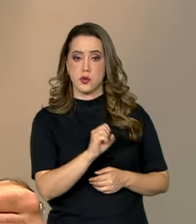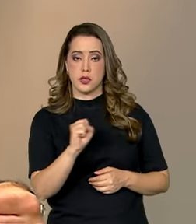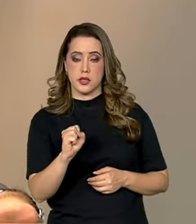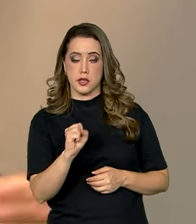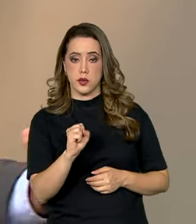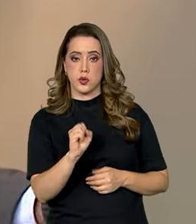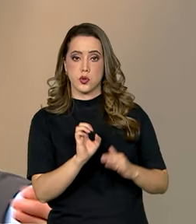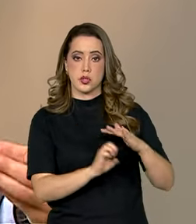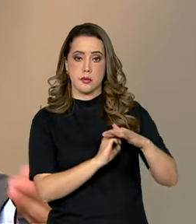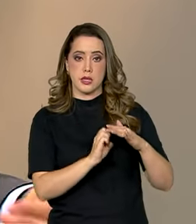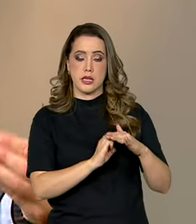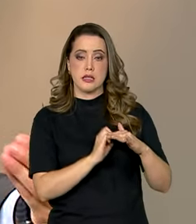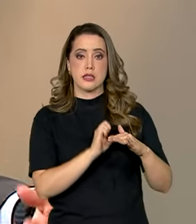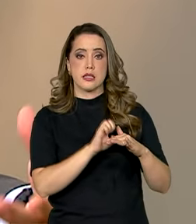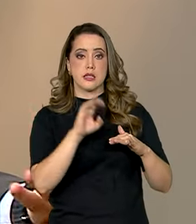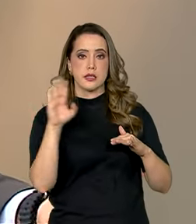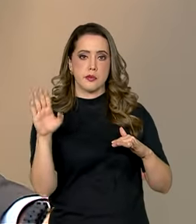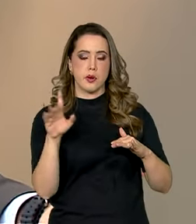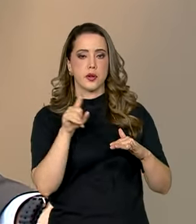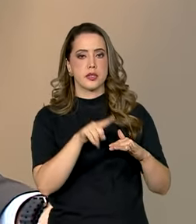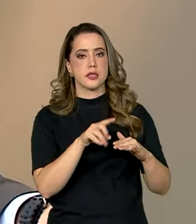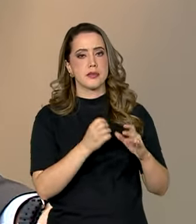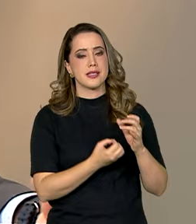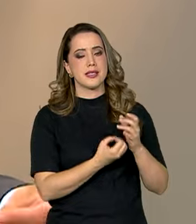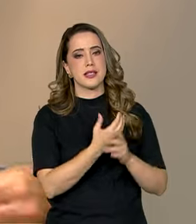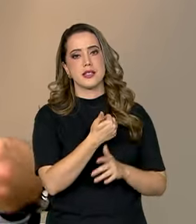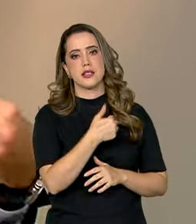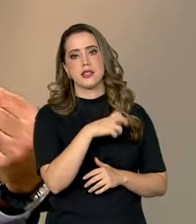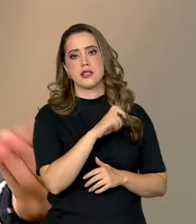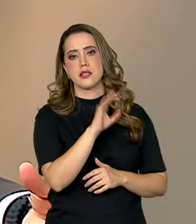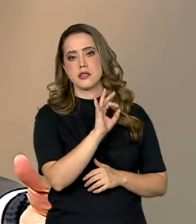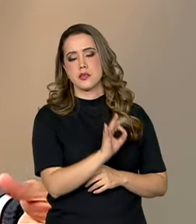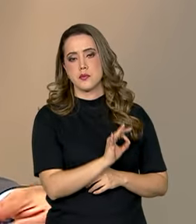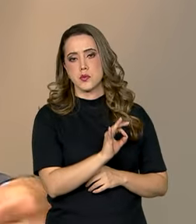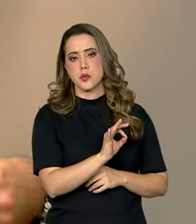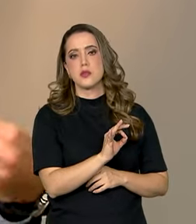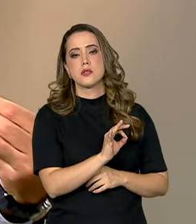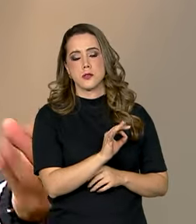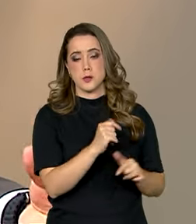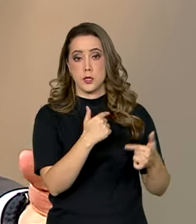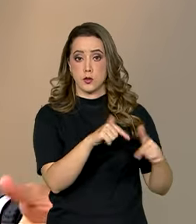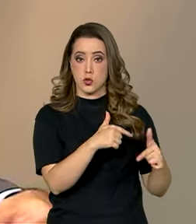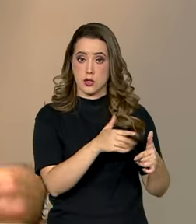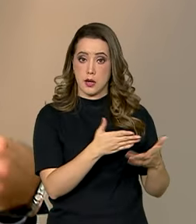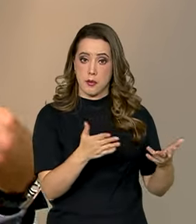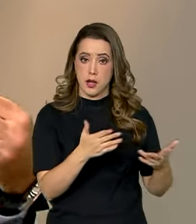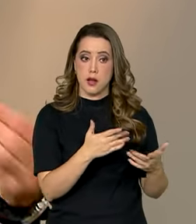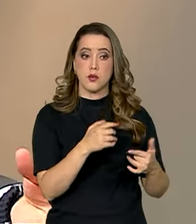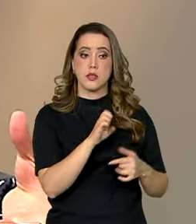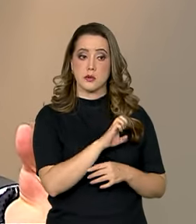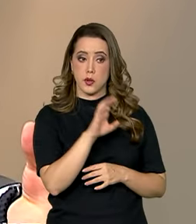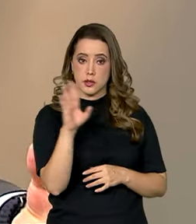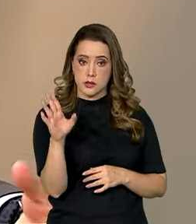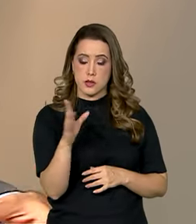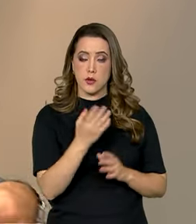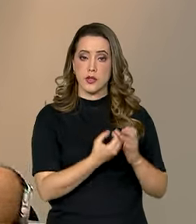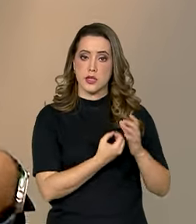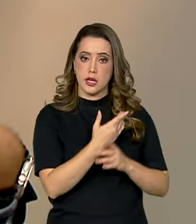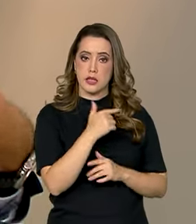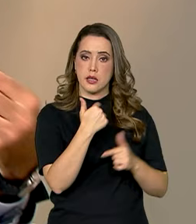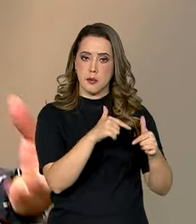que exportam, mas elas geram 15% dos empregos. Empresas exportadoras geram emprego, geram mais renda, trazem divisas, ou seja,